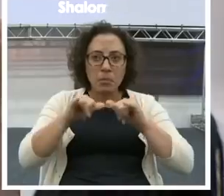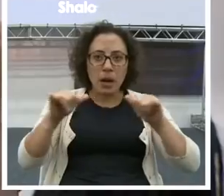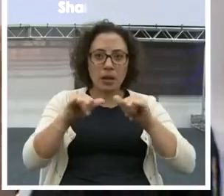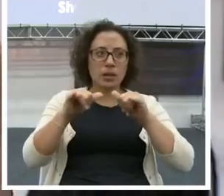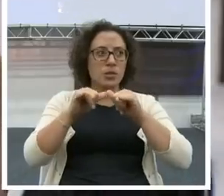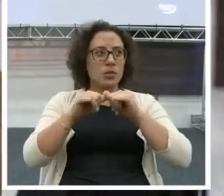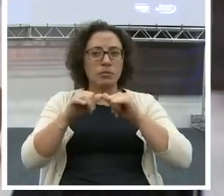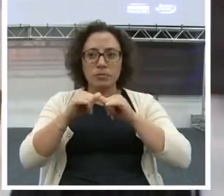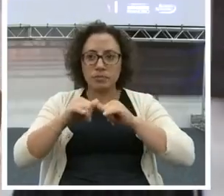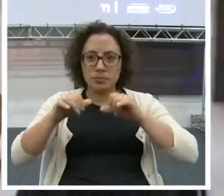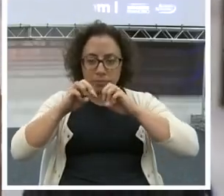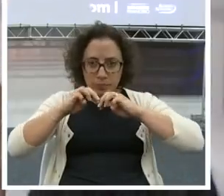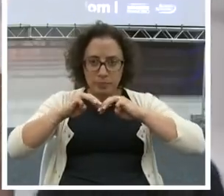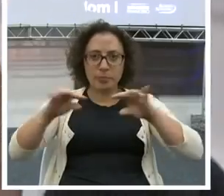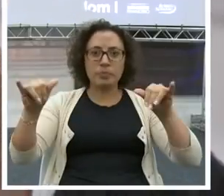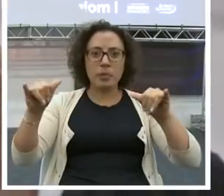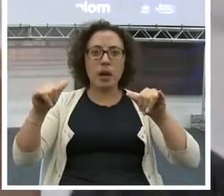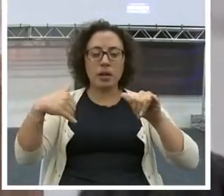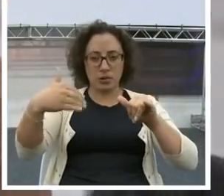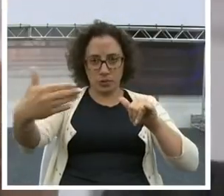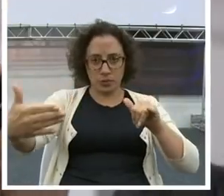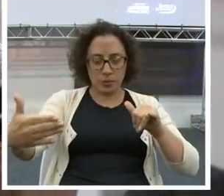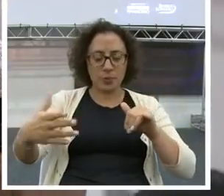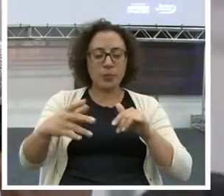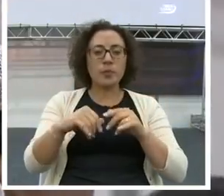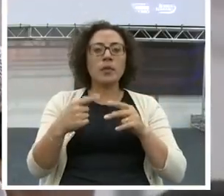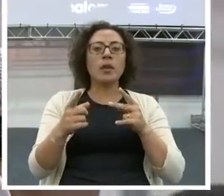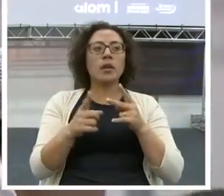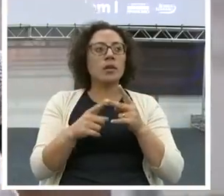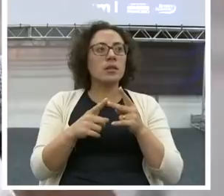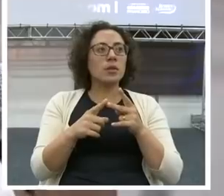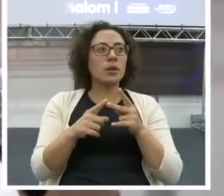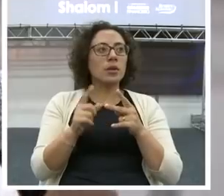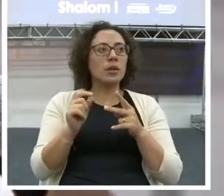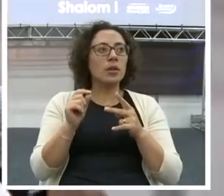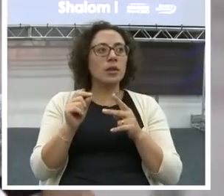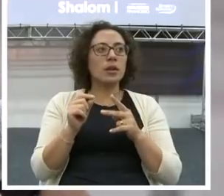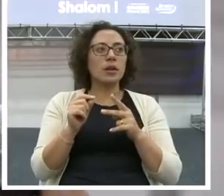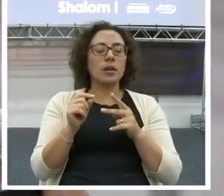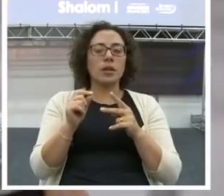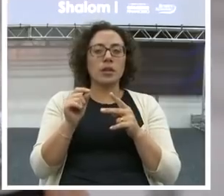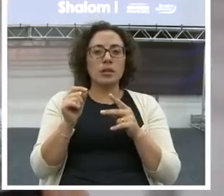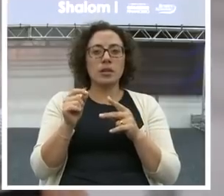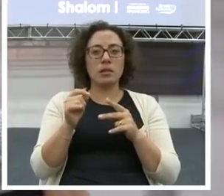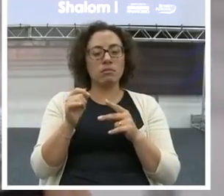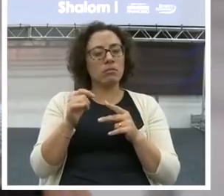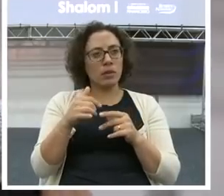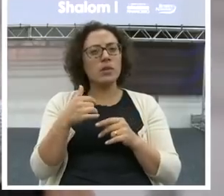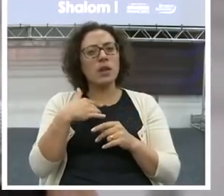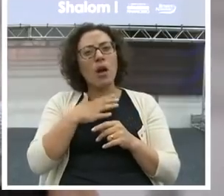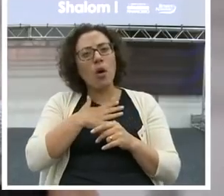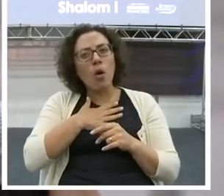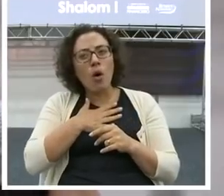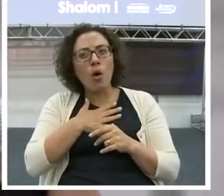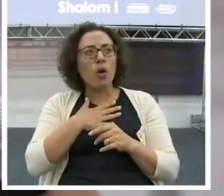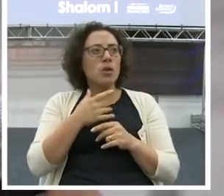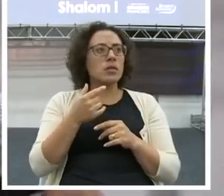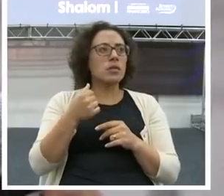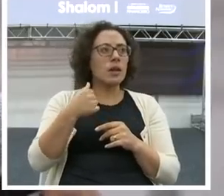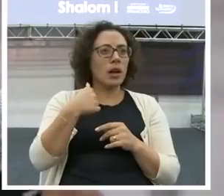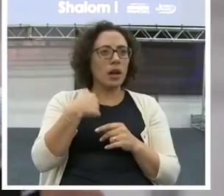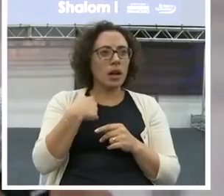futuramente? E a segunda pergunta é, você acha interessante eu procurar uma